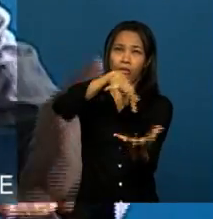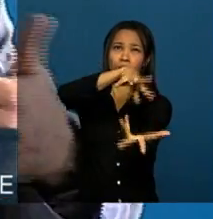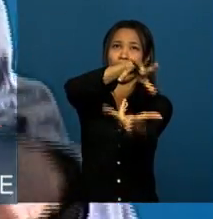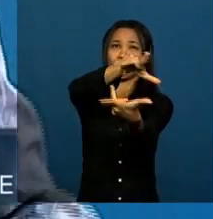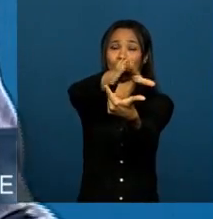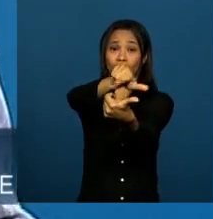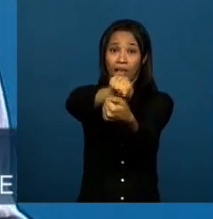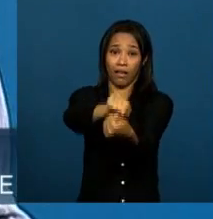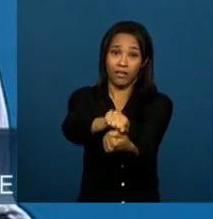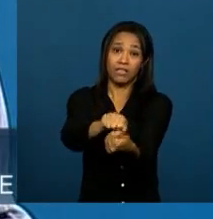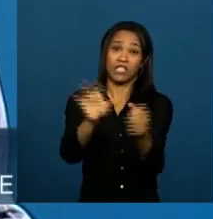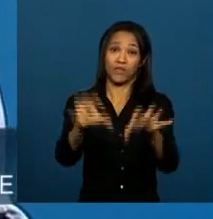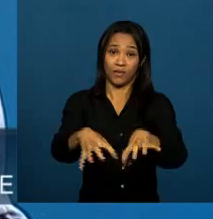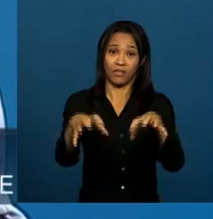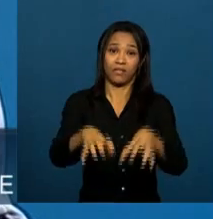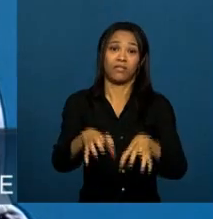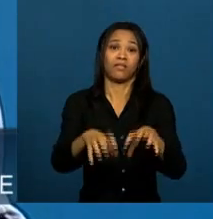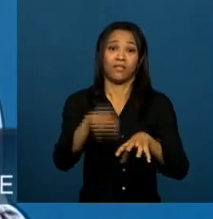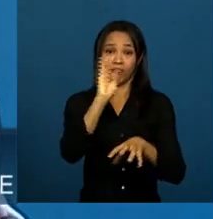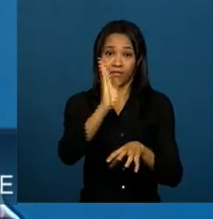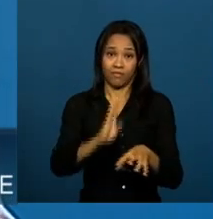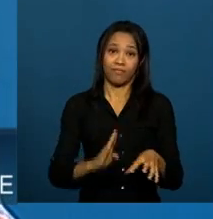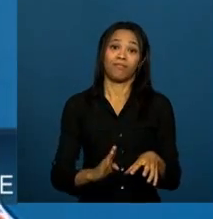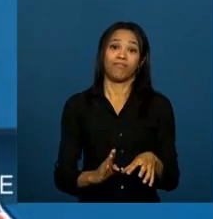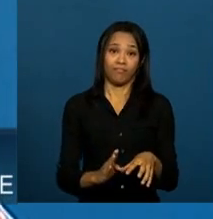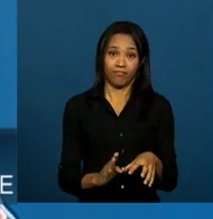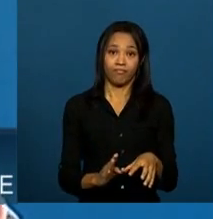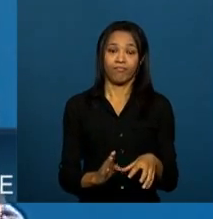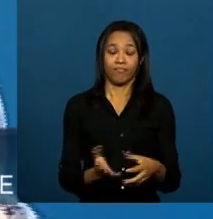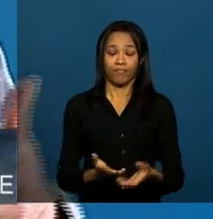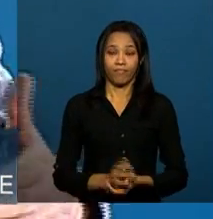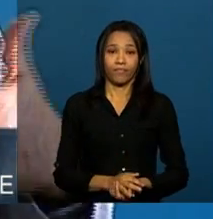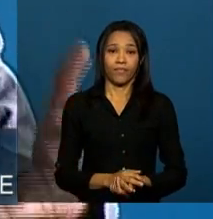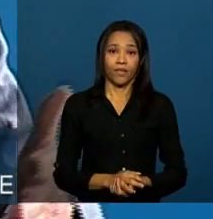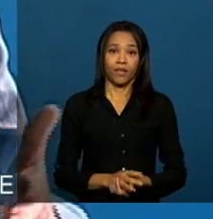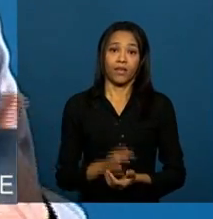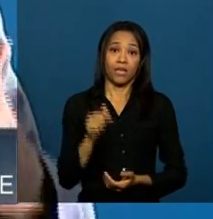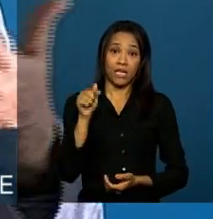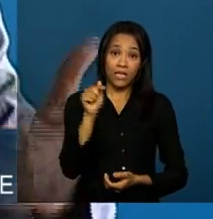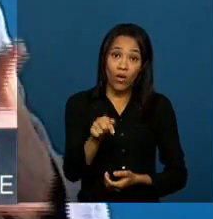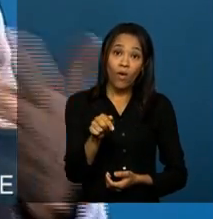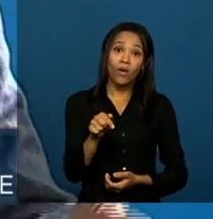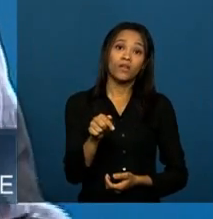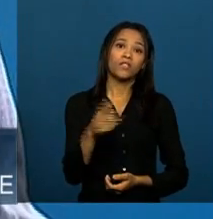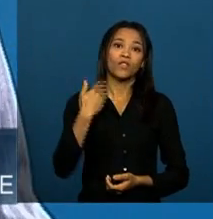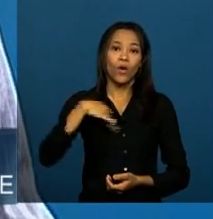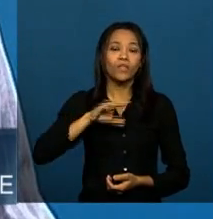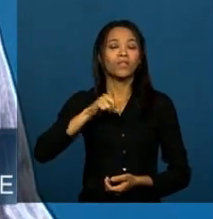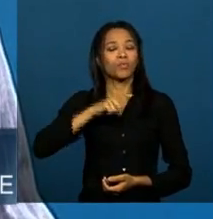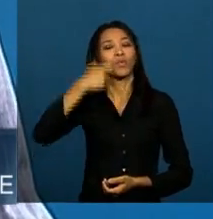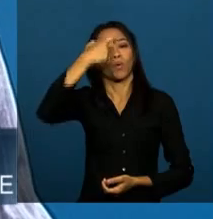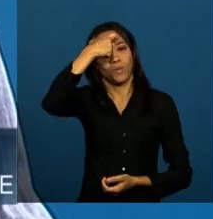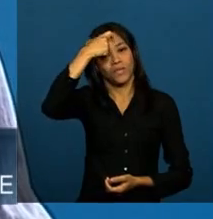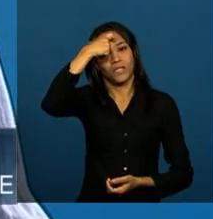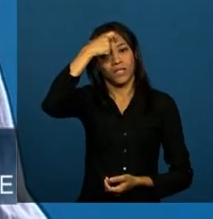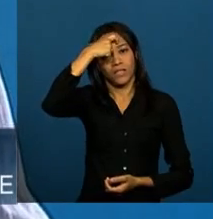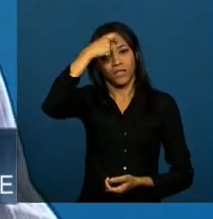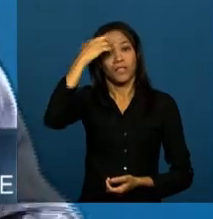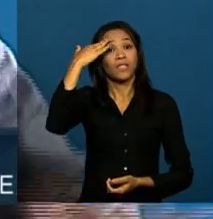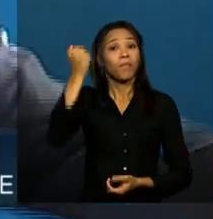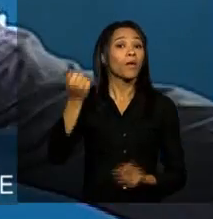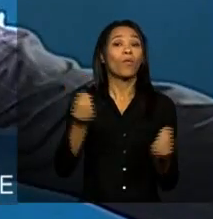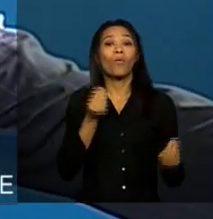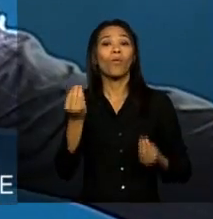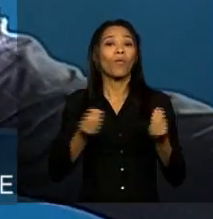e os impactos que vem tendo dentro do Brasil e nesse aspecto somos muito conscientes da necessidade de enfrentá-lo,